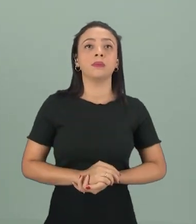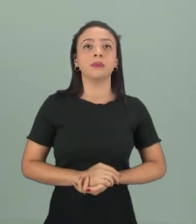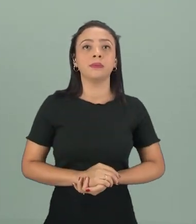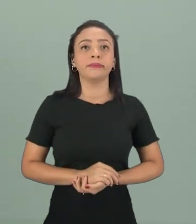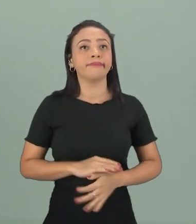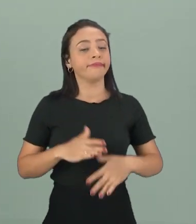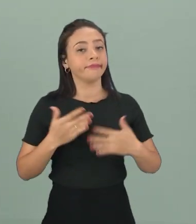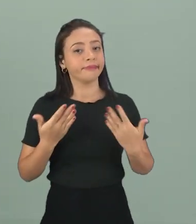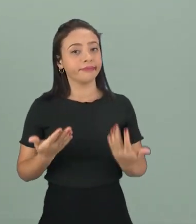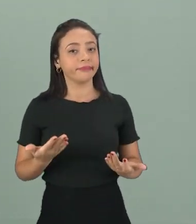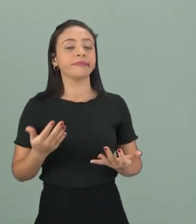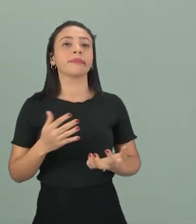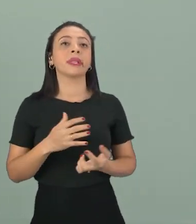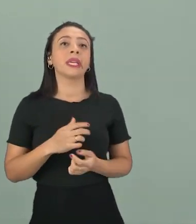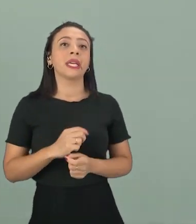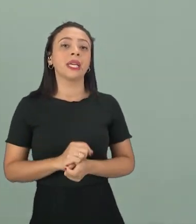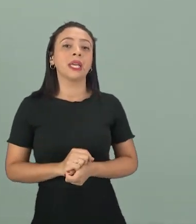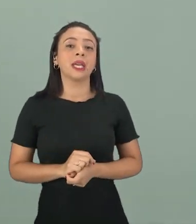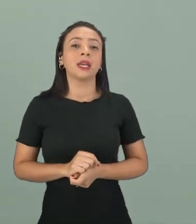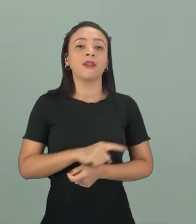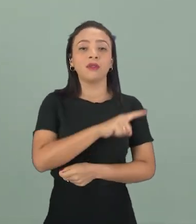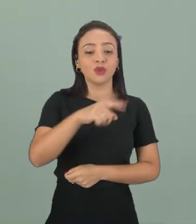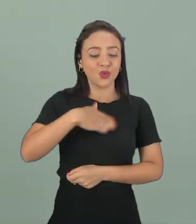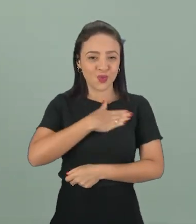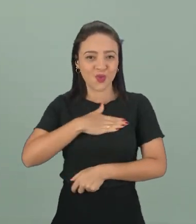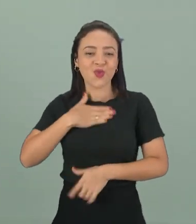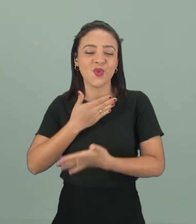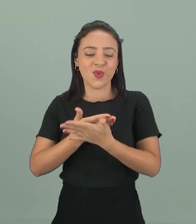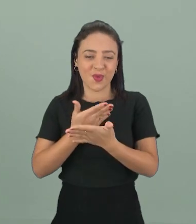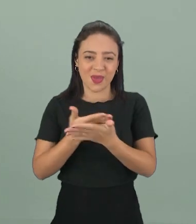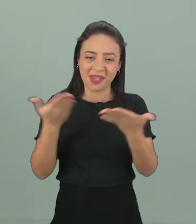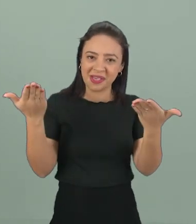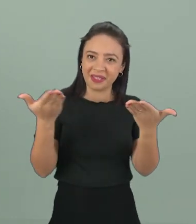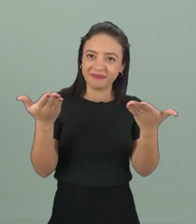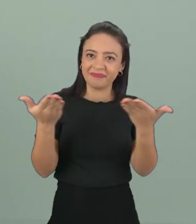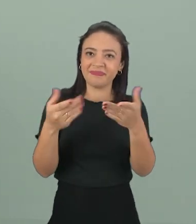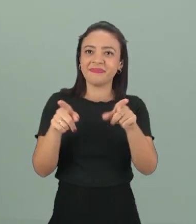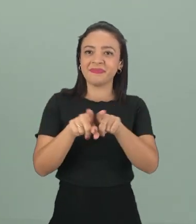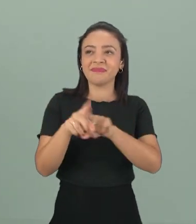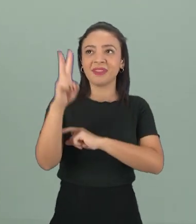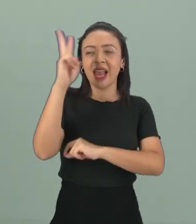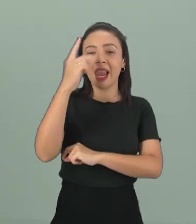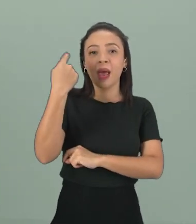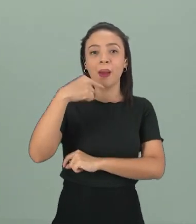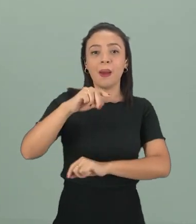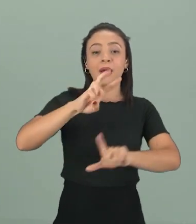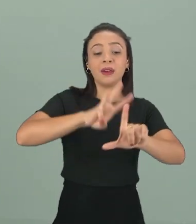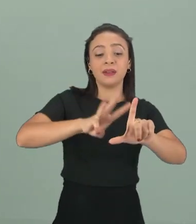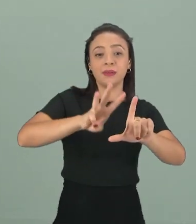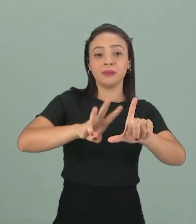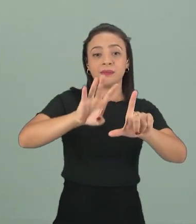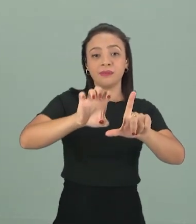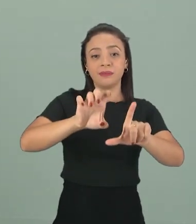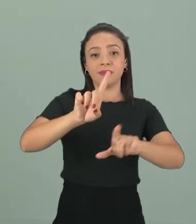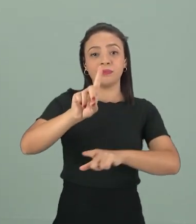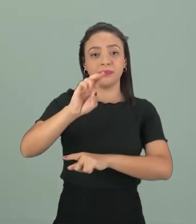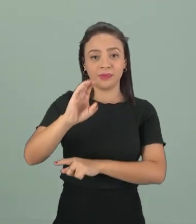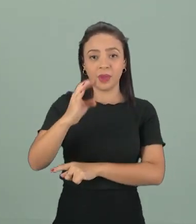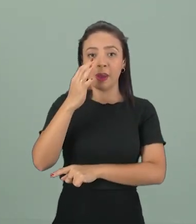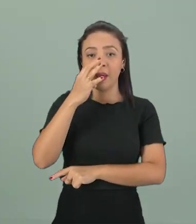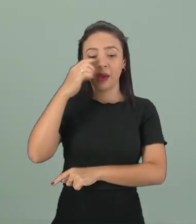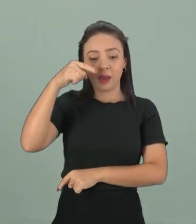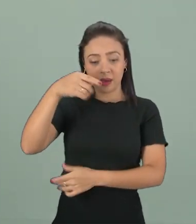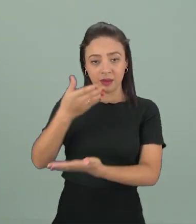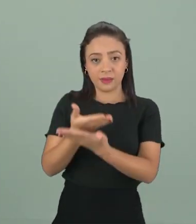Então é isso. Espero que vocês tenham gostado da nossa aula de hoje. Não esqueçam de acessar a plataforma EDUC para